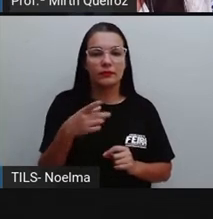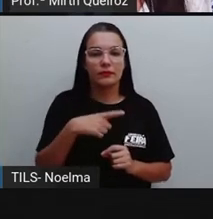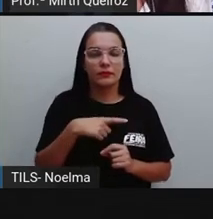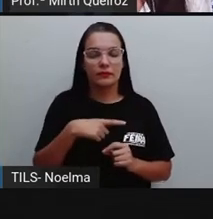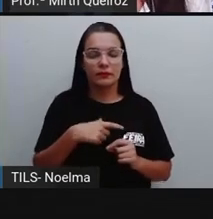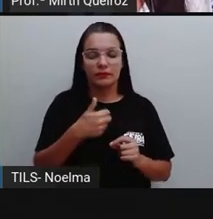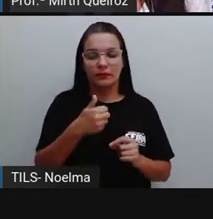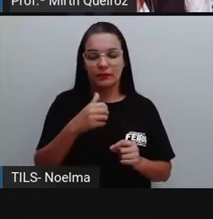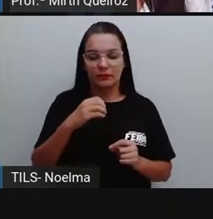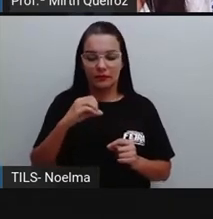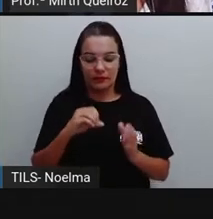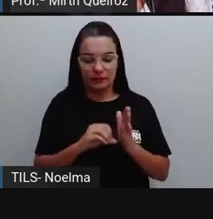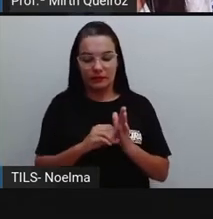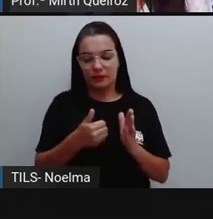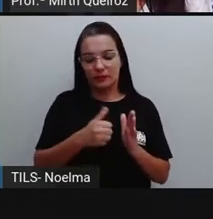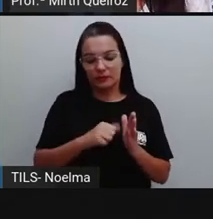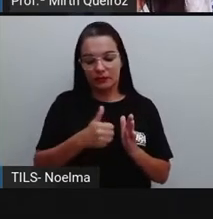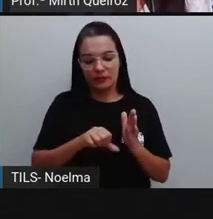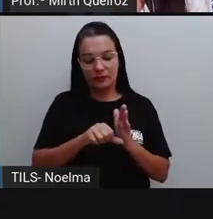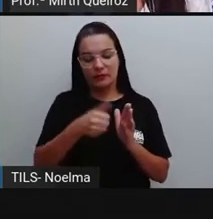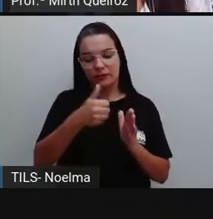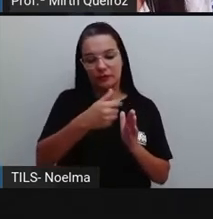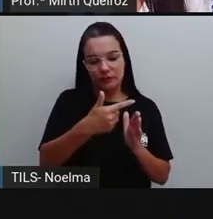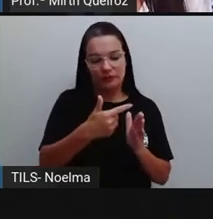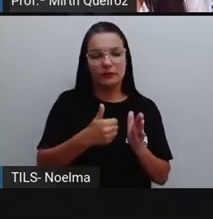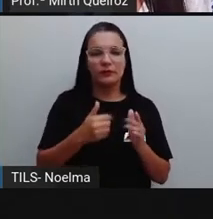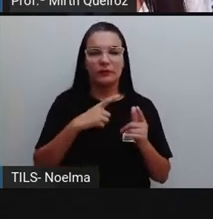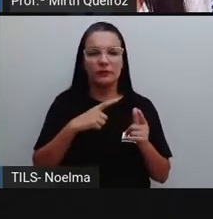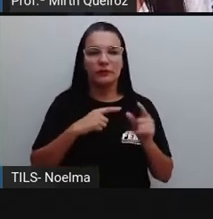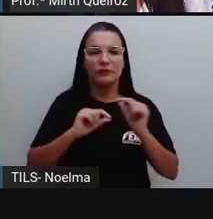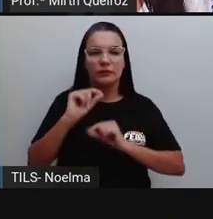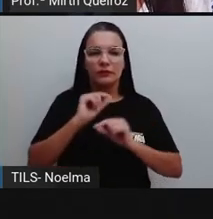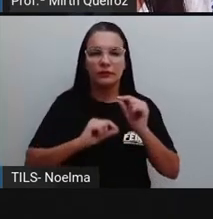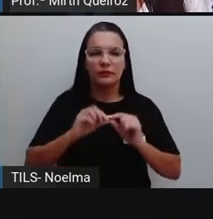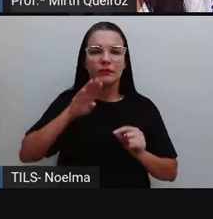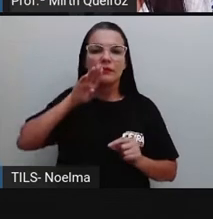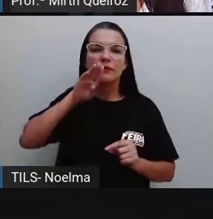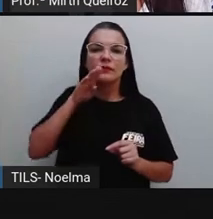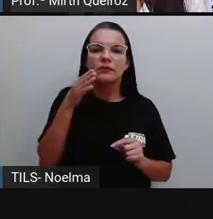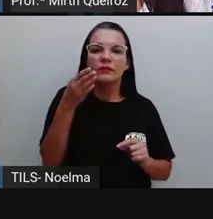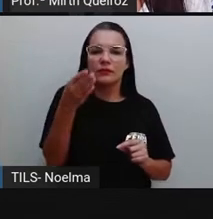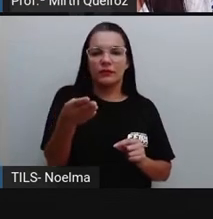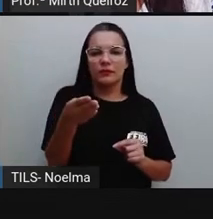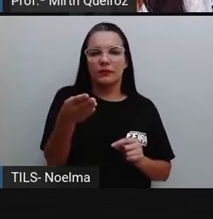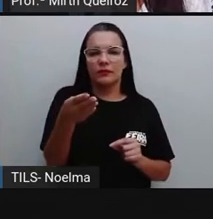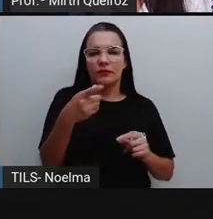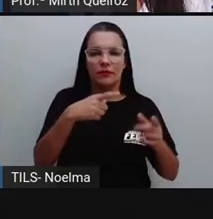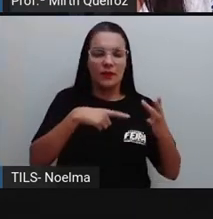décima, décima primeira e décima segunda ordem, onde nós vamos ter unidade de bilhão,